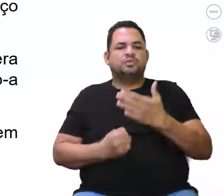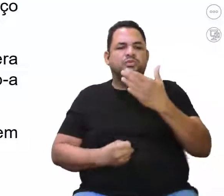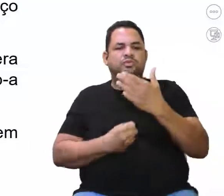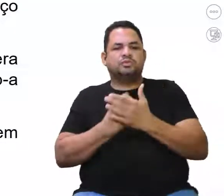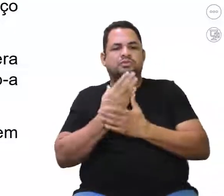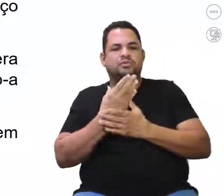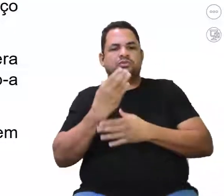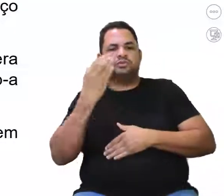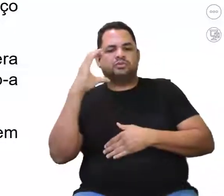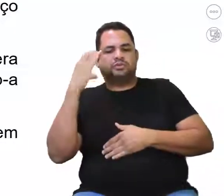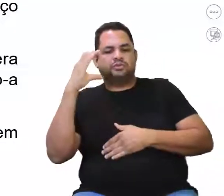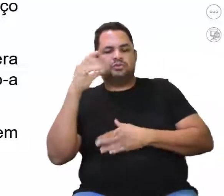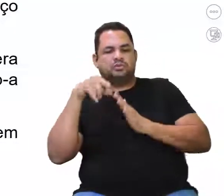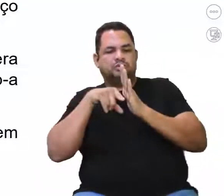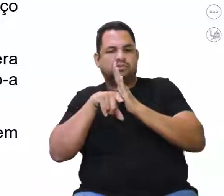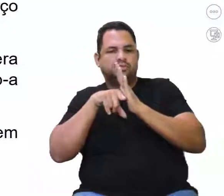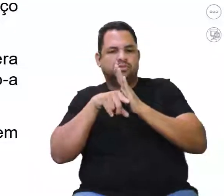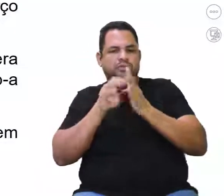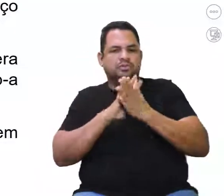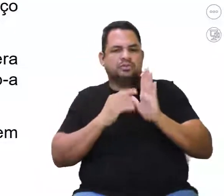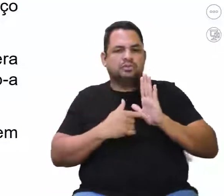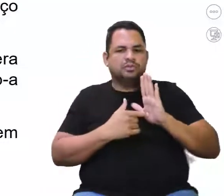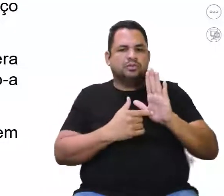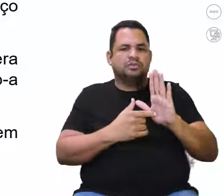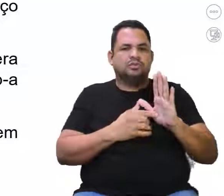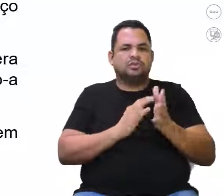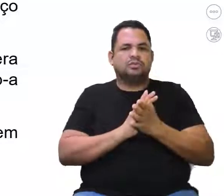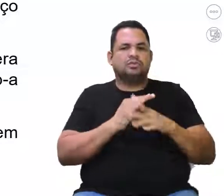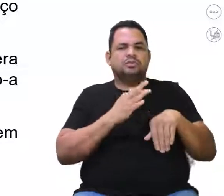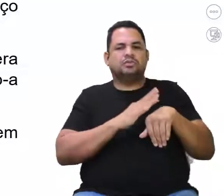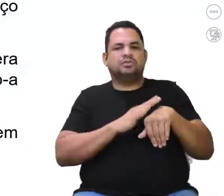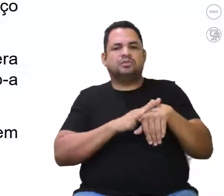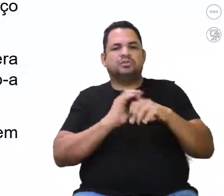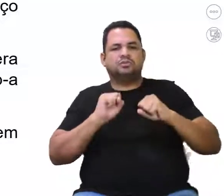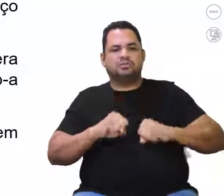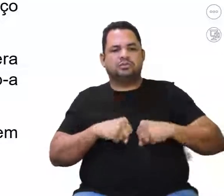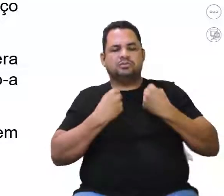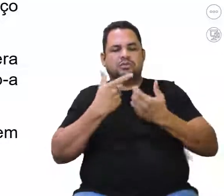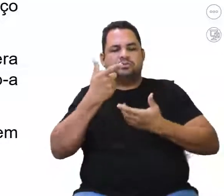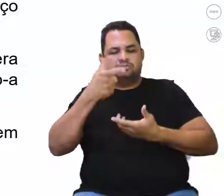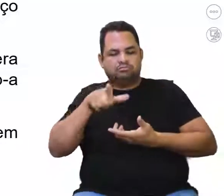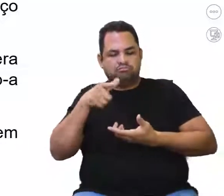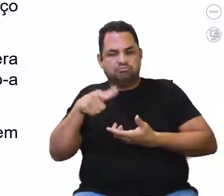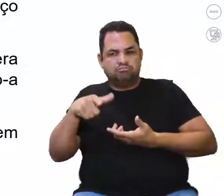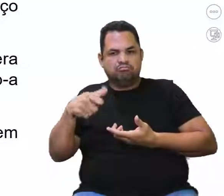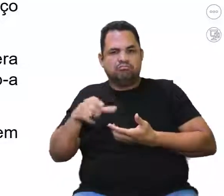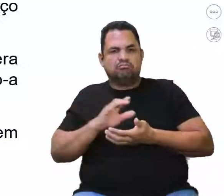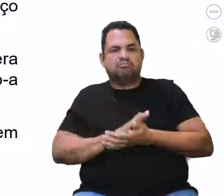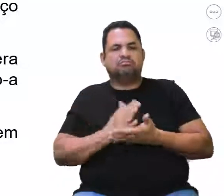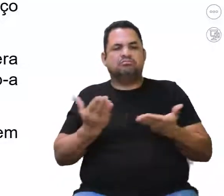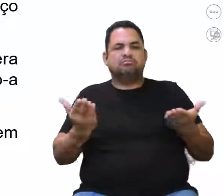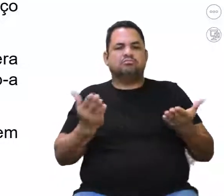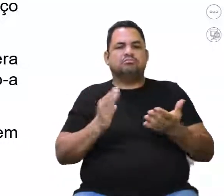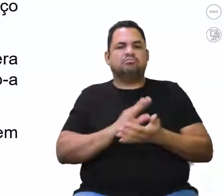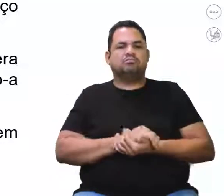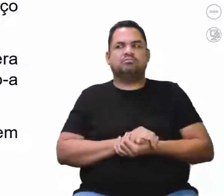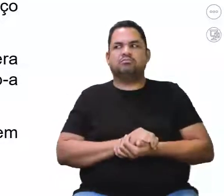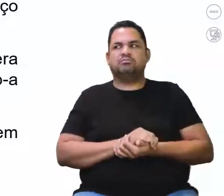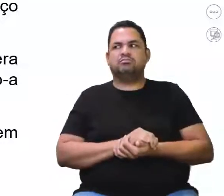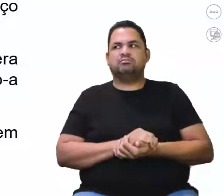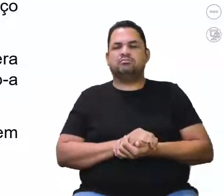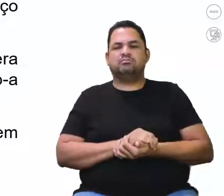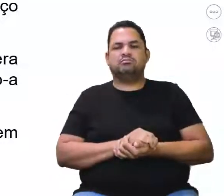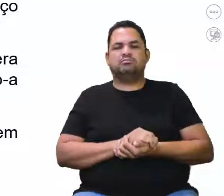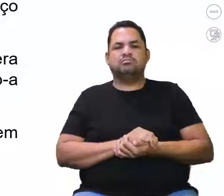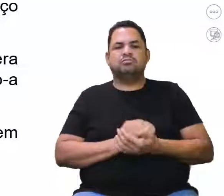surgimento de cientistas que apresentam lesão por esforço repetitivo. Olha, isso caberia bem na aula